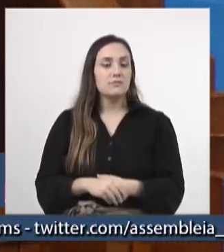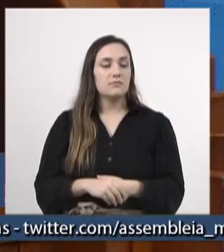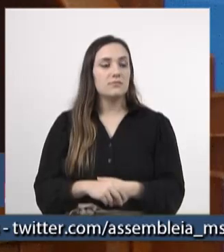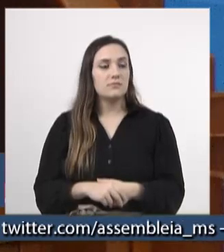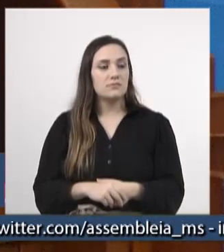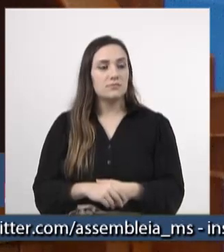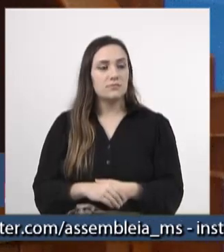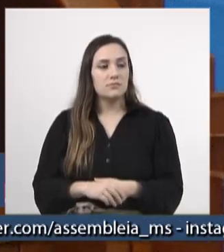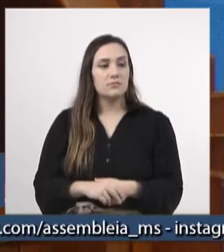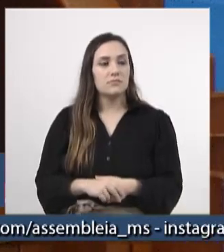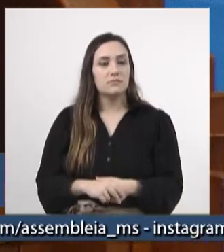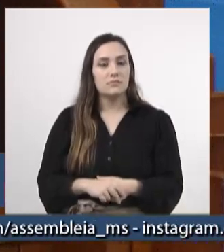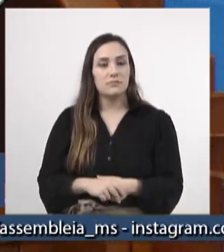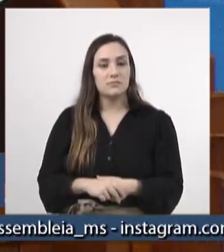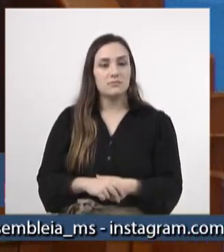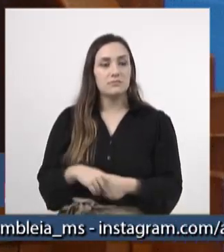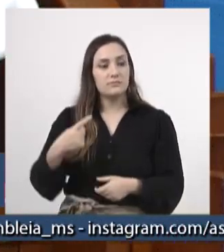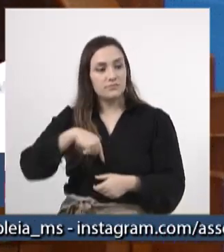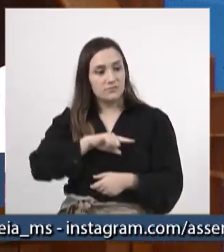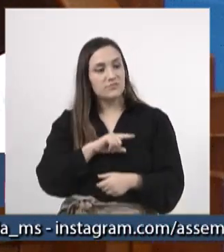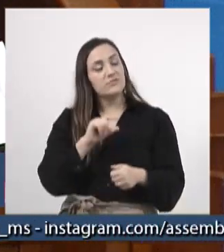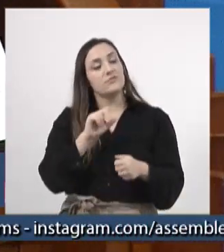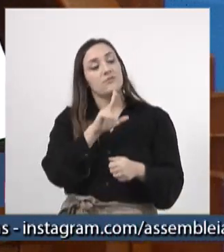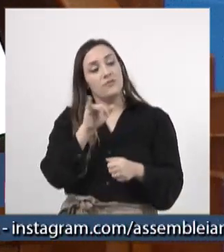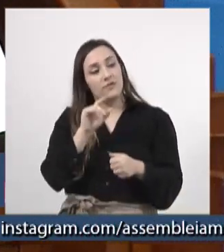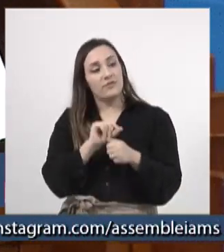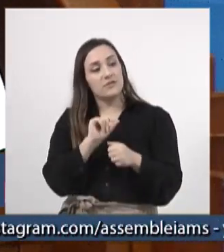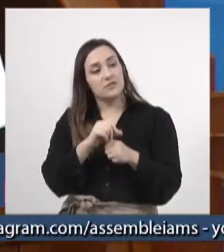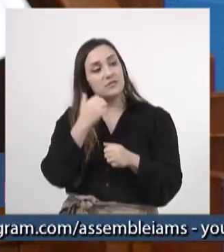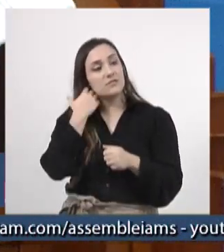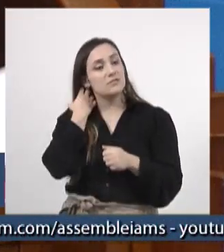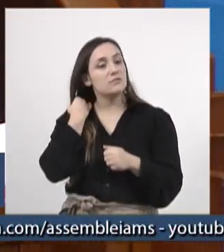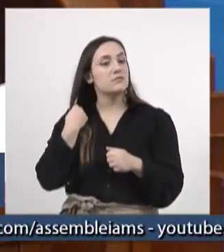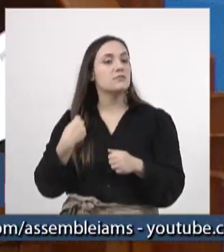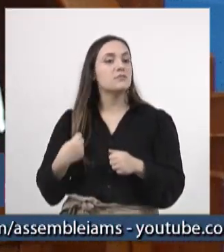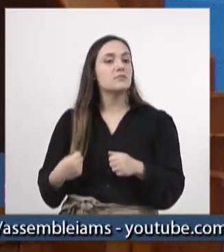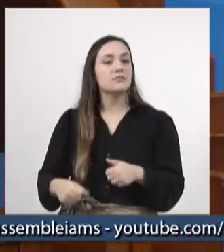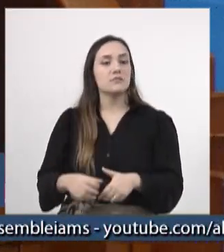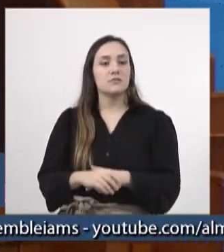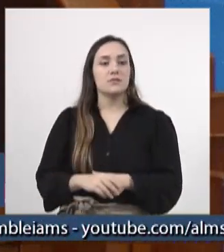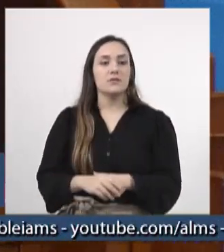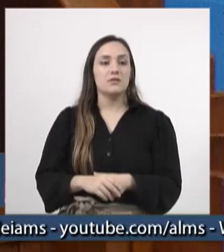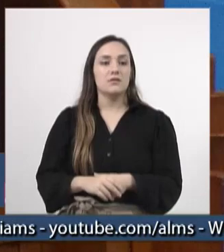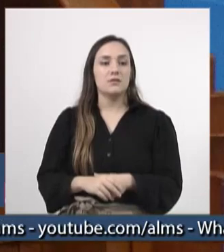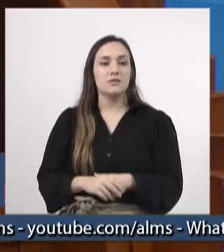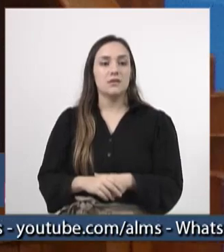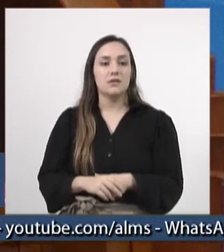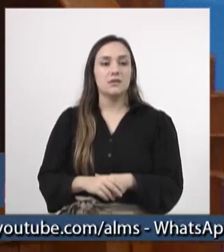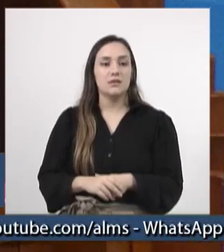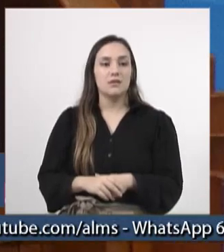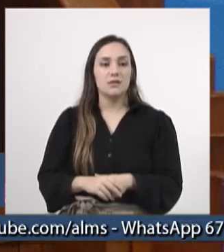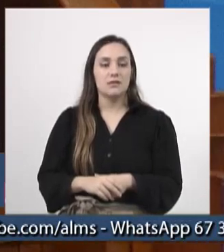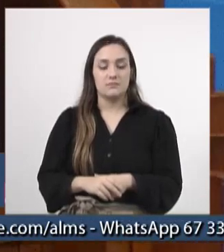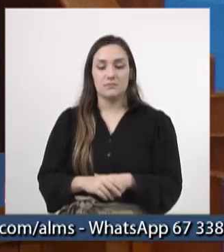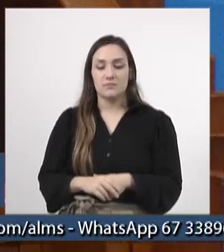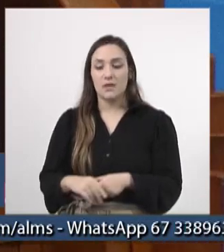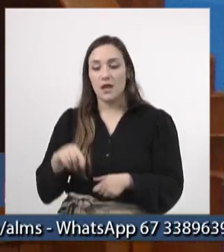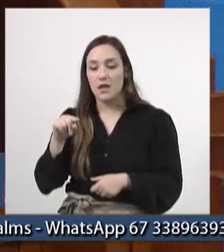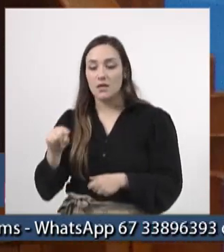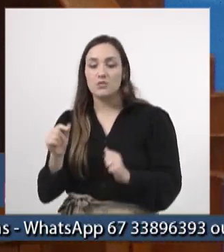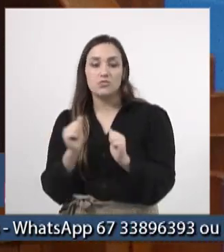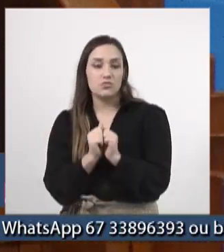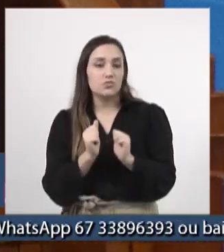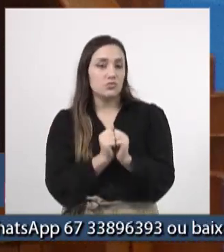Nós vamos fazer juntamente com essa moção que, se aprovada, nós entregaríamos juntamente com esse